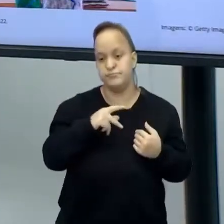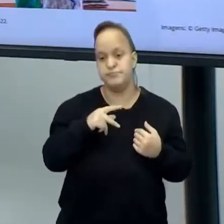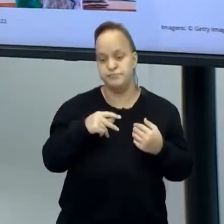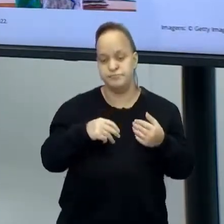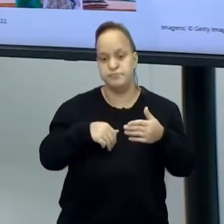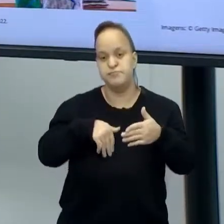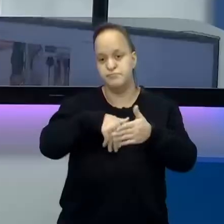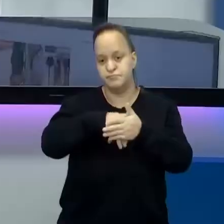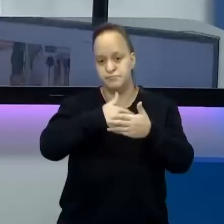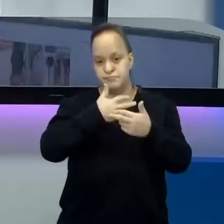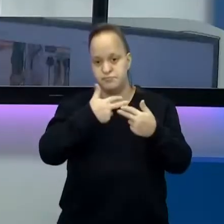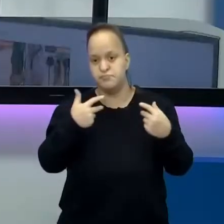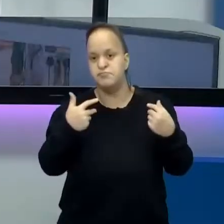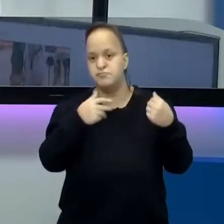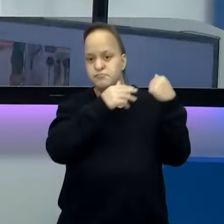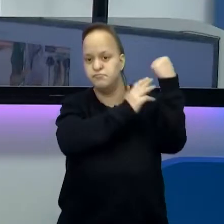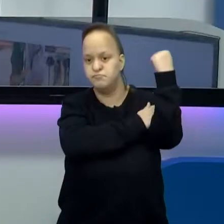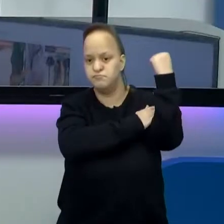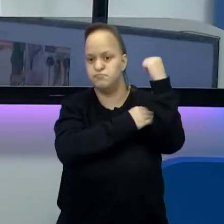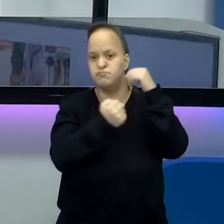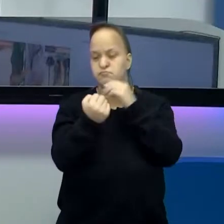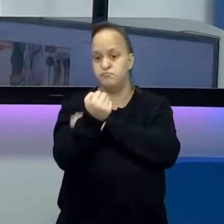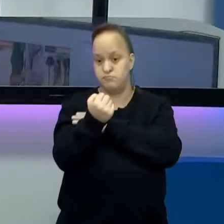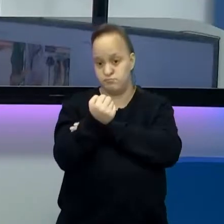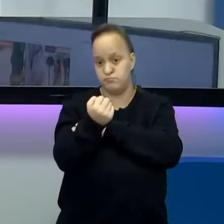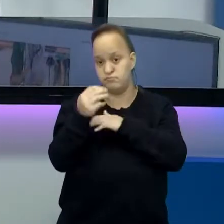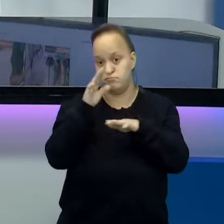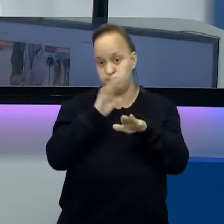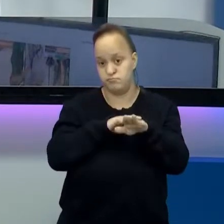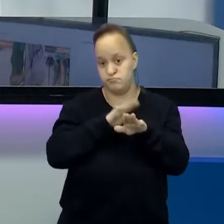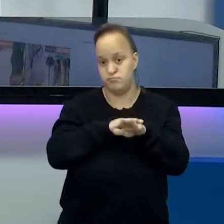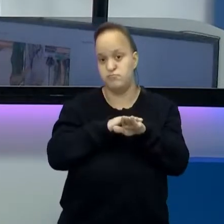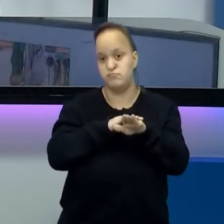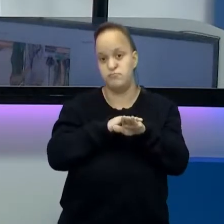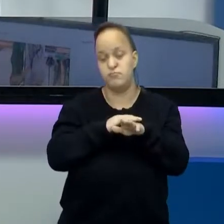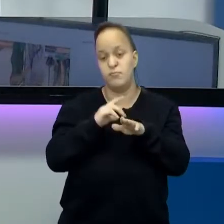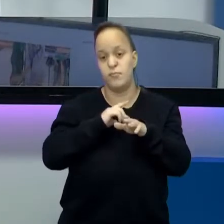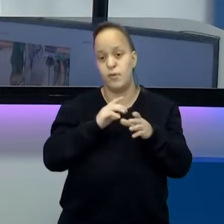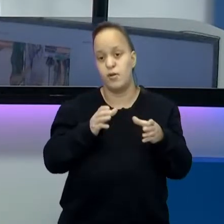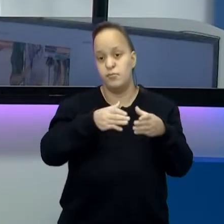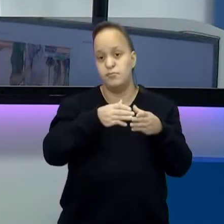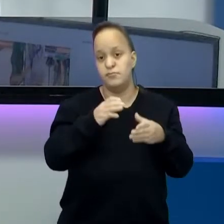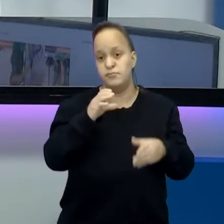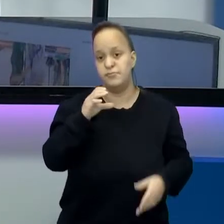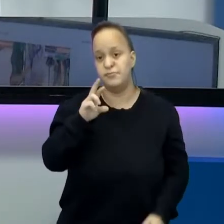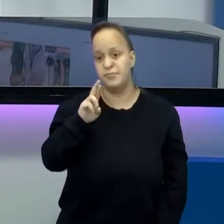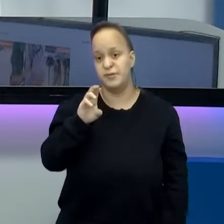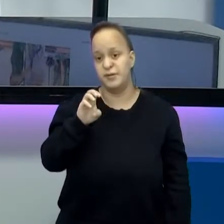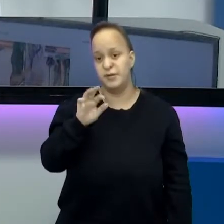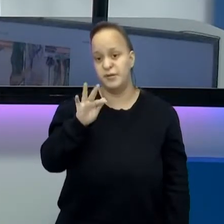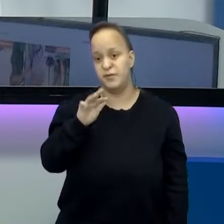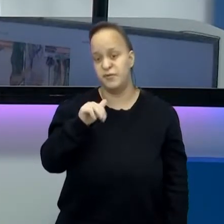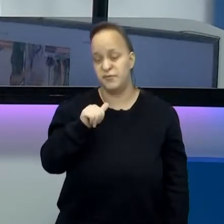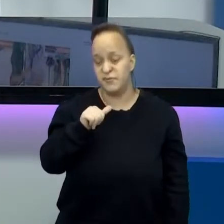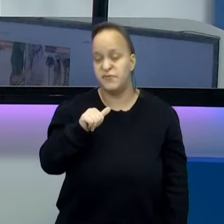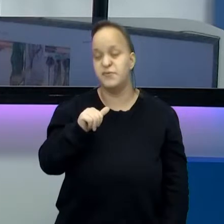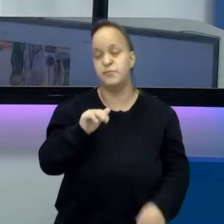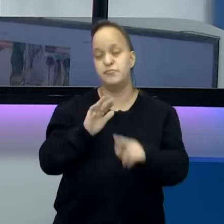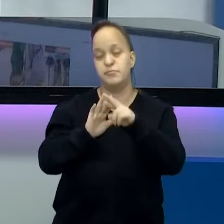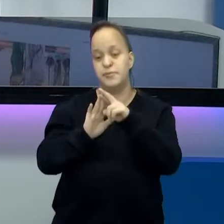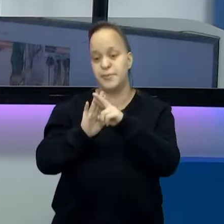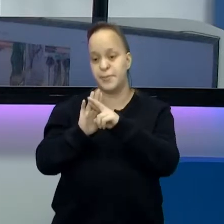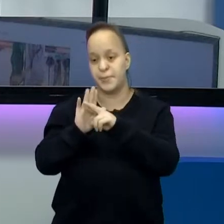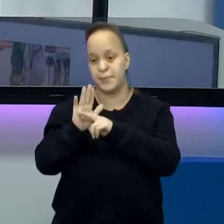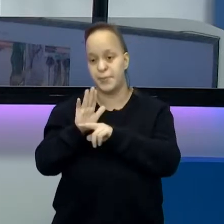Por detrás de mim tem um órgão que se chama CREF, que ele regulamenta todas as leis, todas as